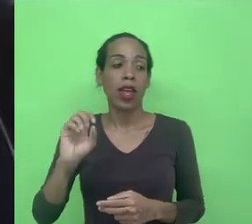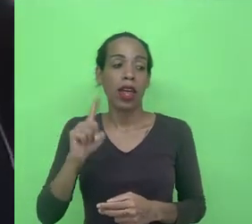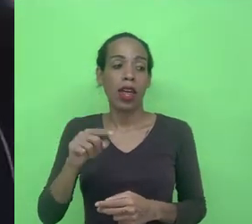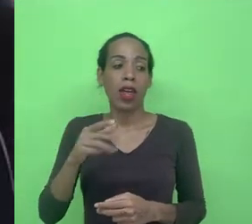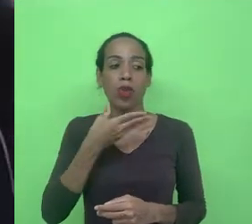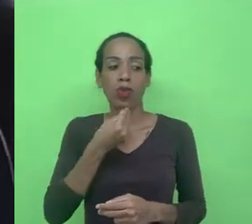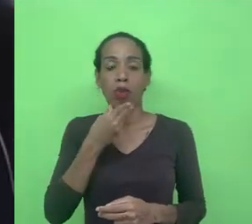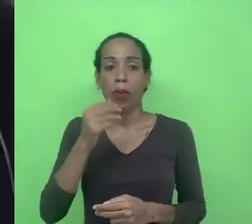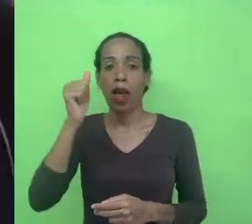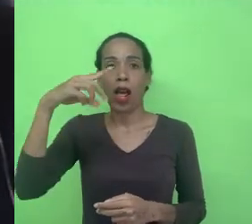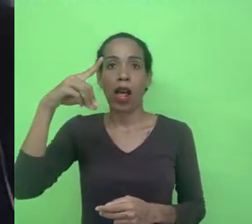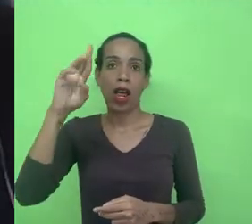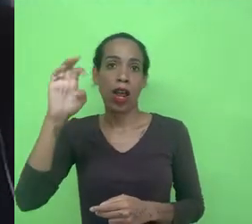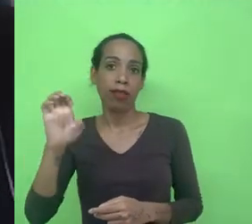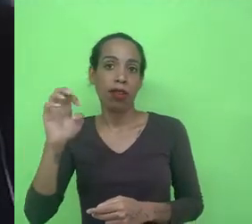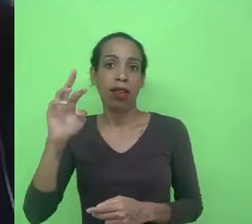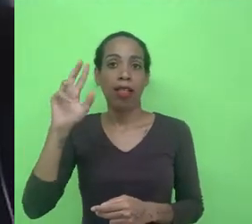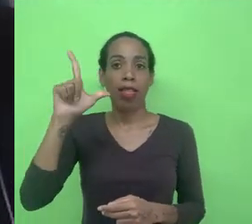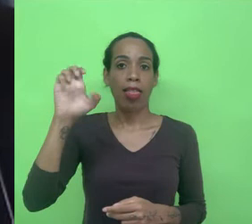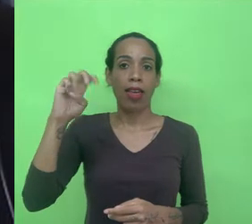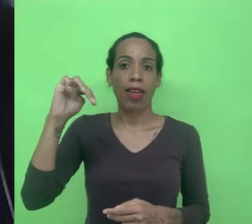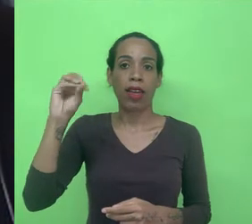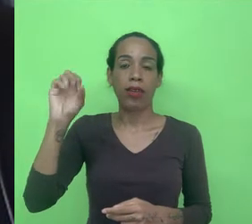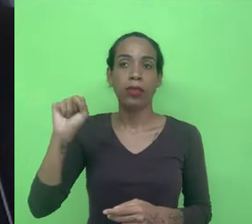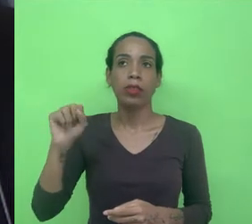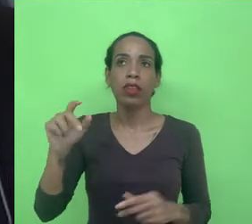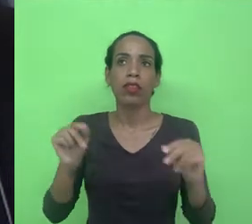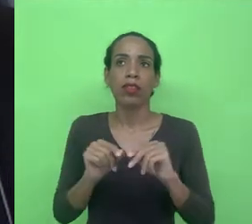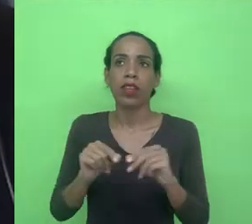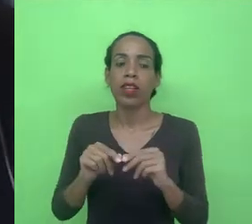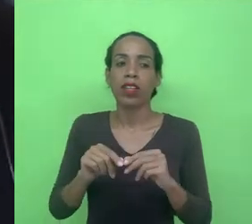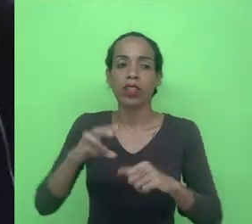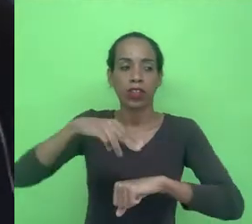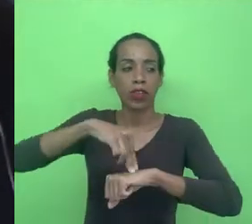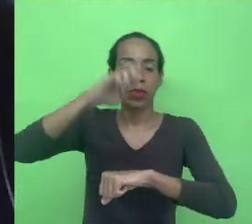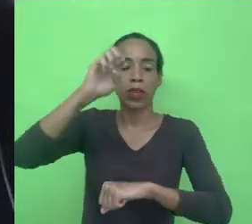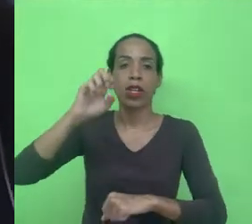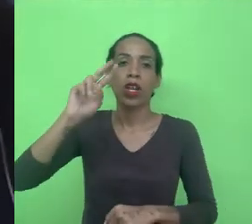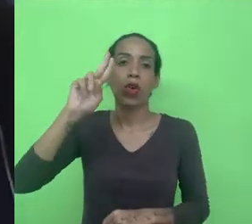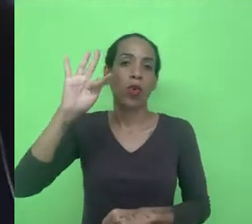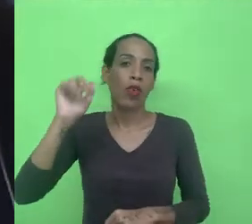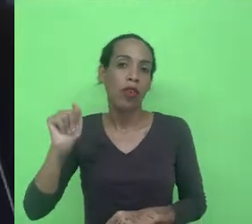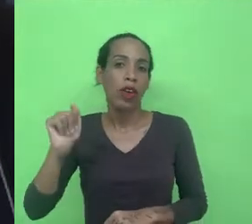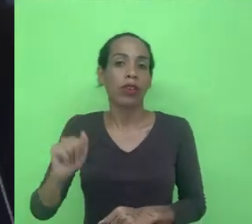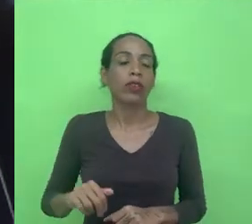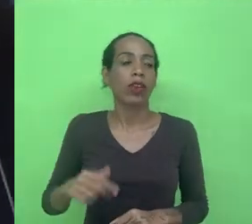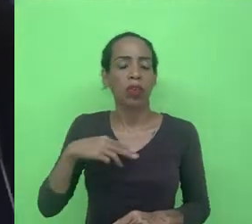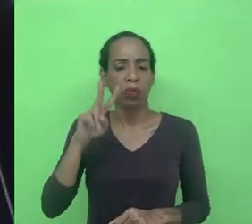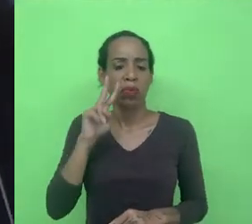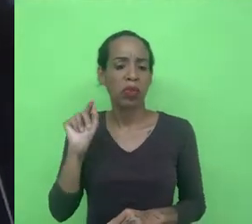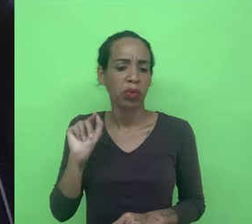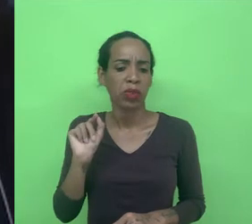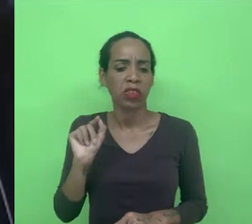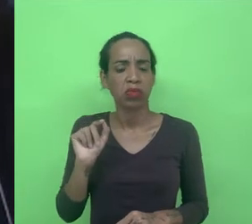e foi esse livro que me fez decidir e fazer o mestrado lá na UFBA e porque eu percebi que através dessa